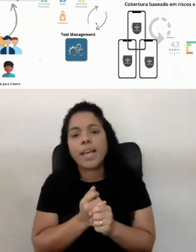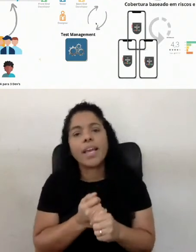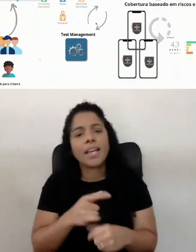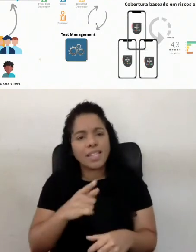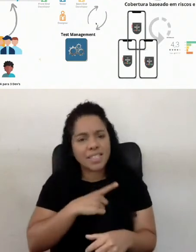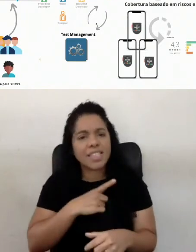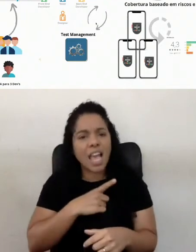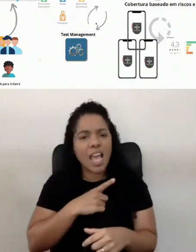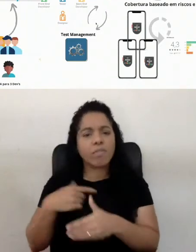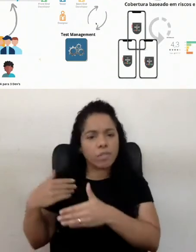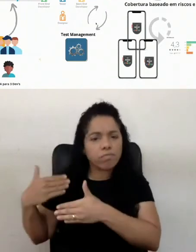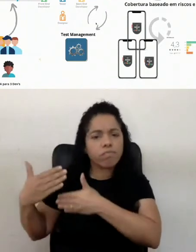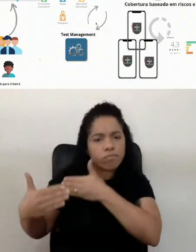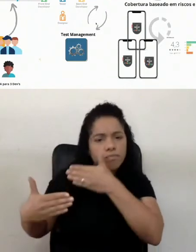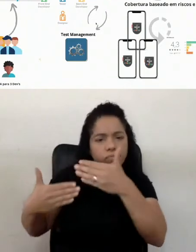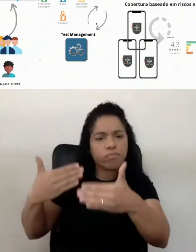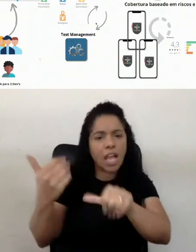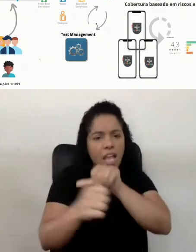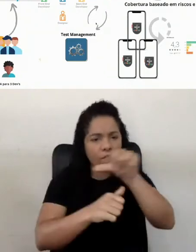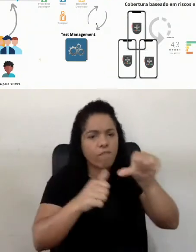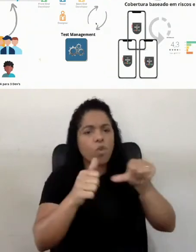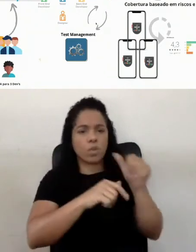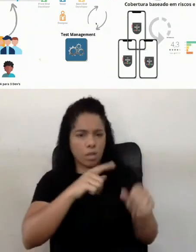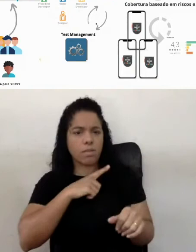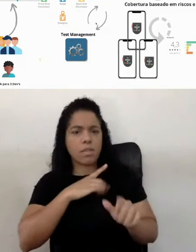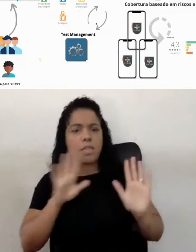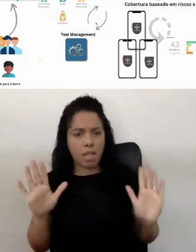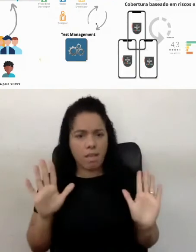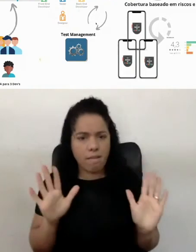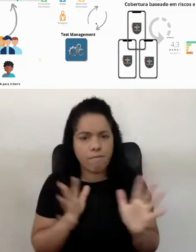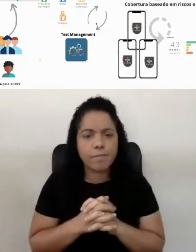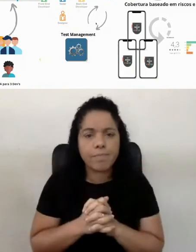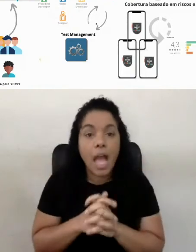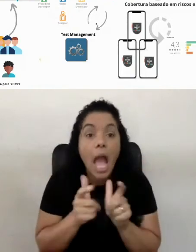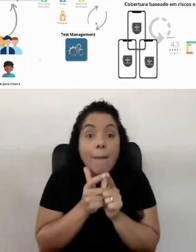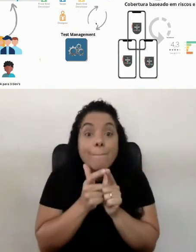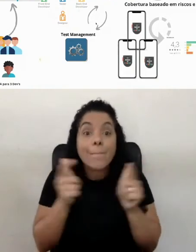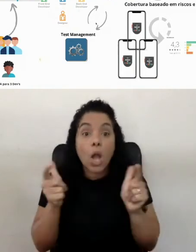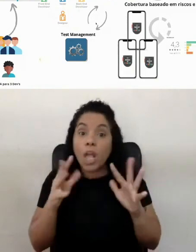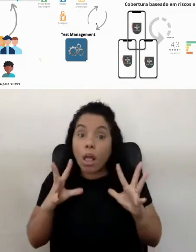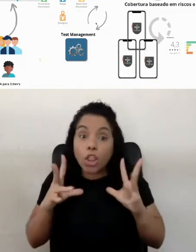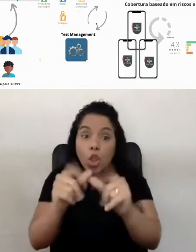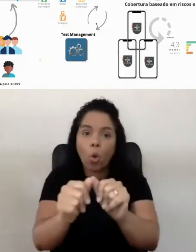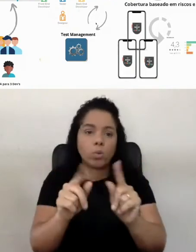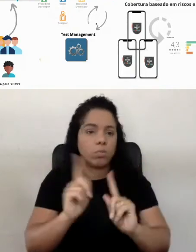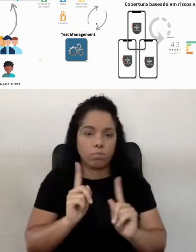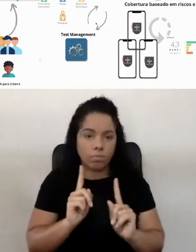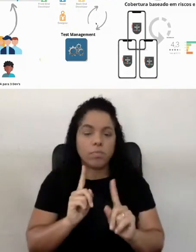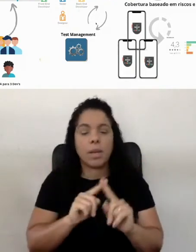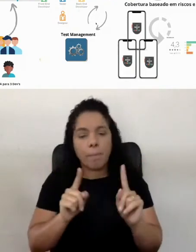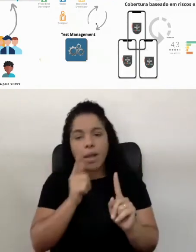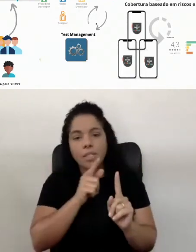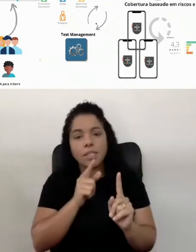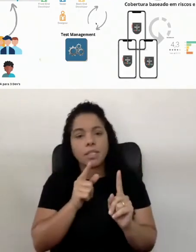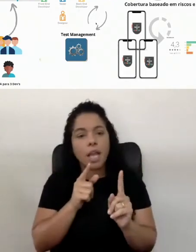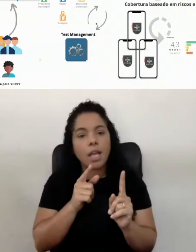certa evolução, e a gente, eu digo a maioria e não na totalidade, né, continua